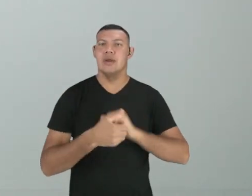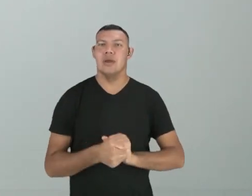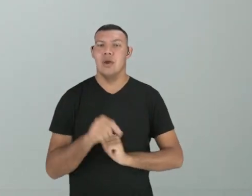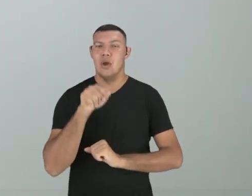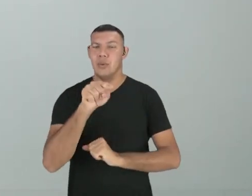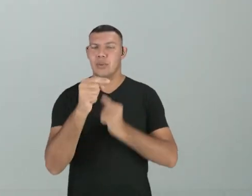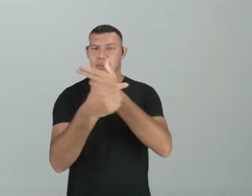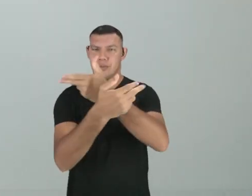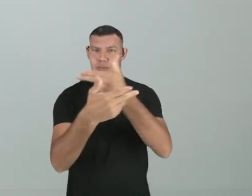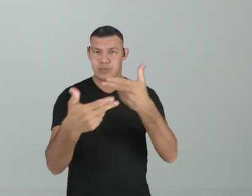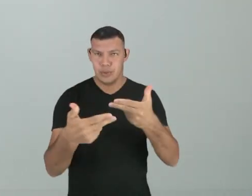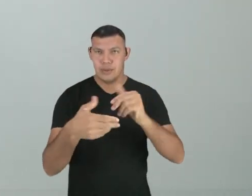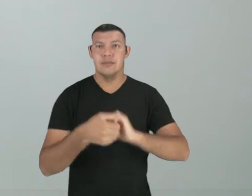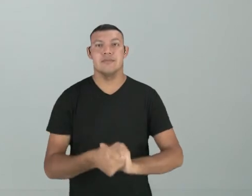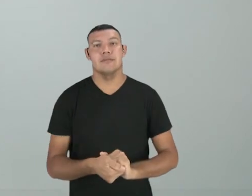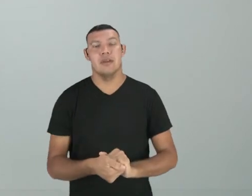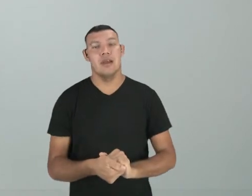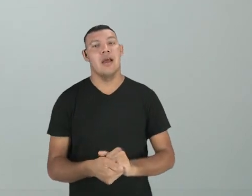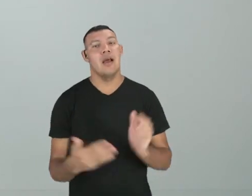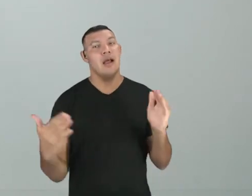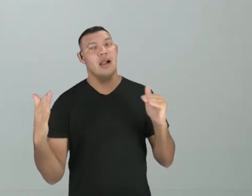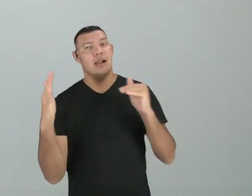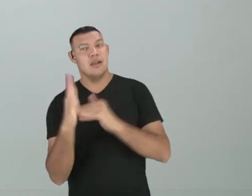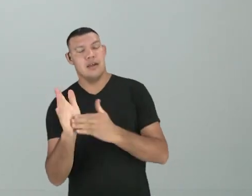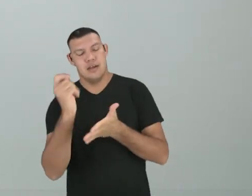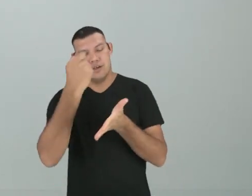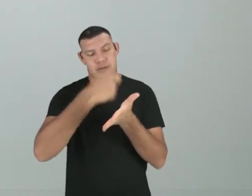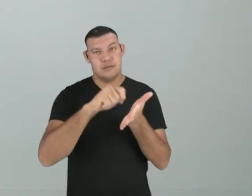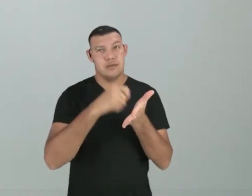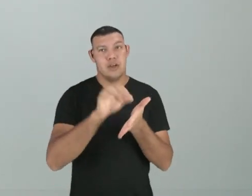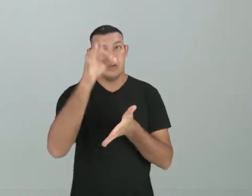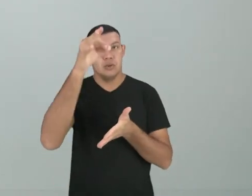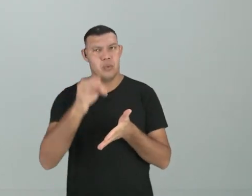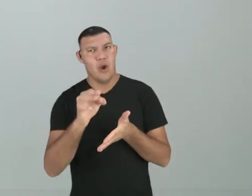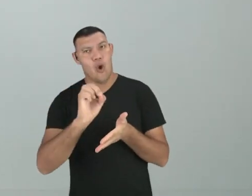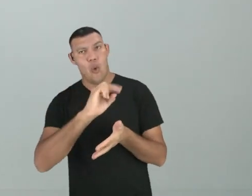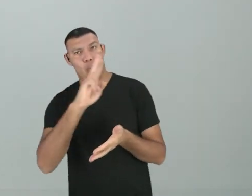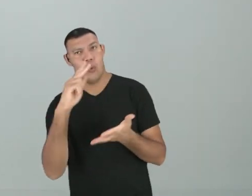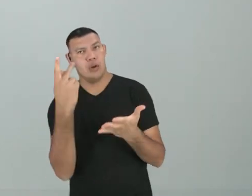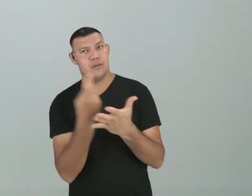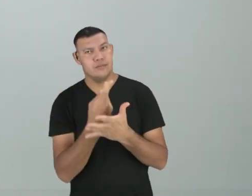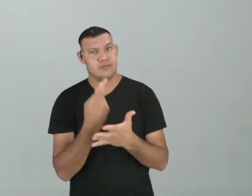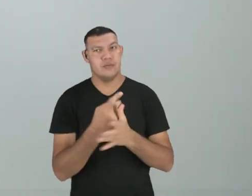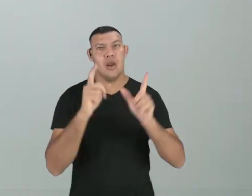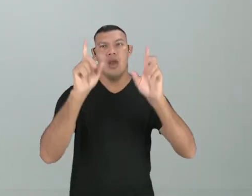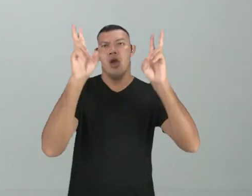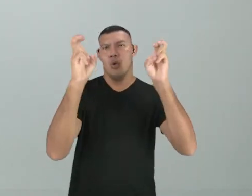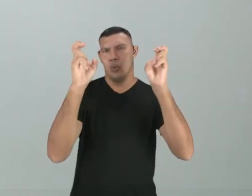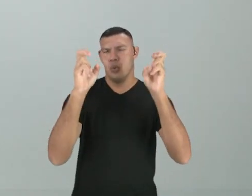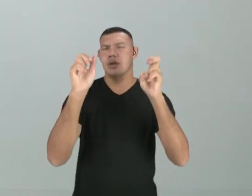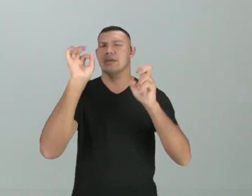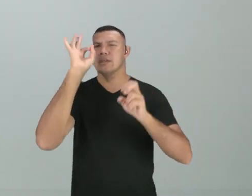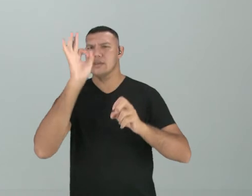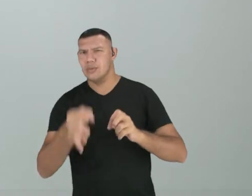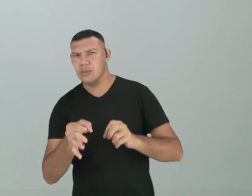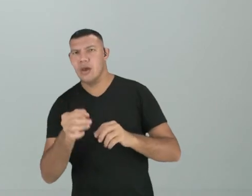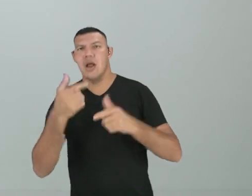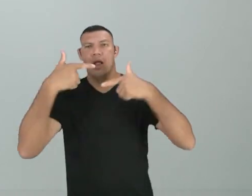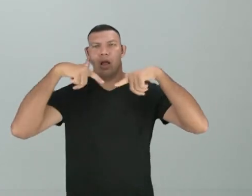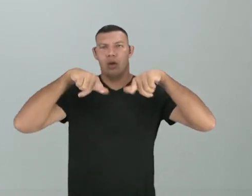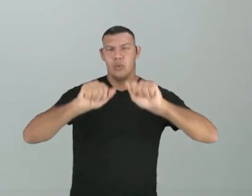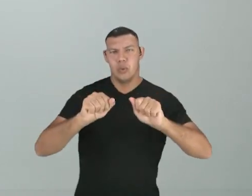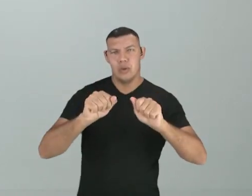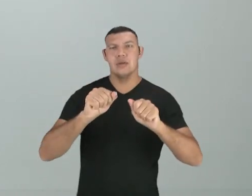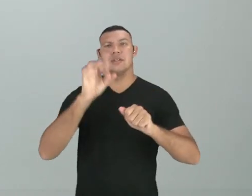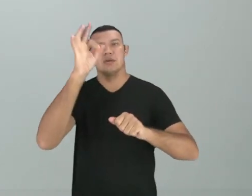pontuação à ortografia, se tem palavras escritas erradas, o título está adequado, a linguagem está